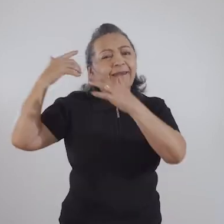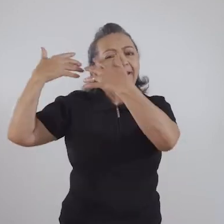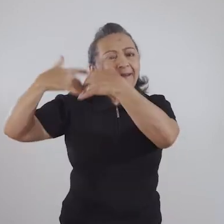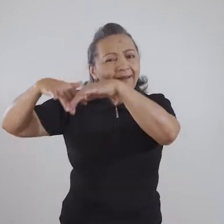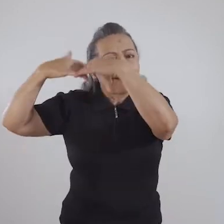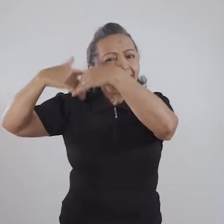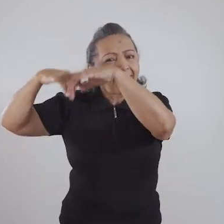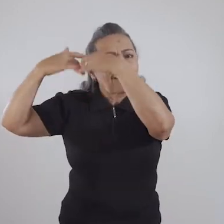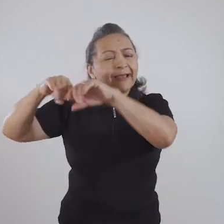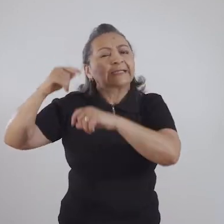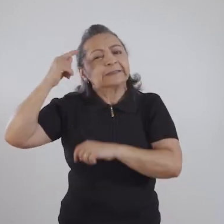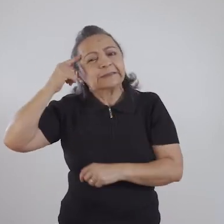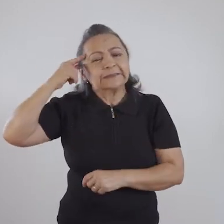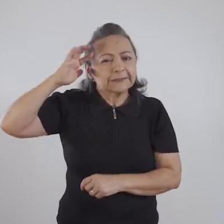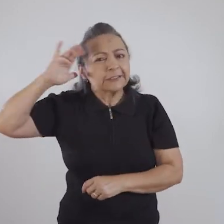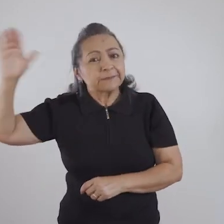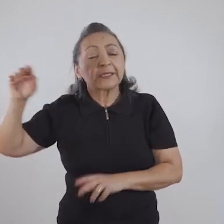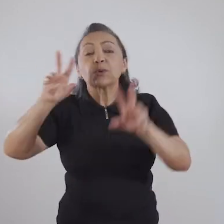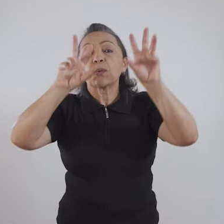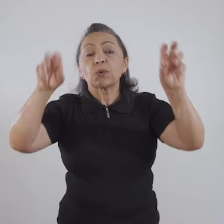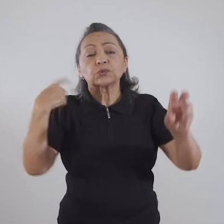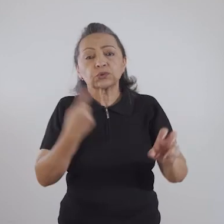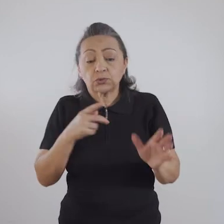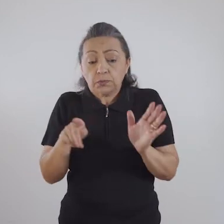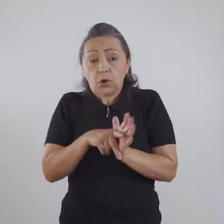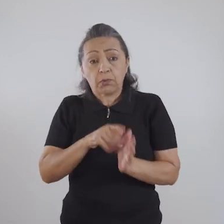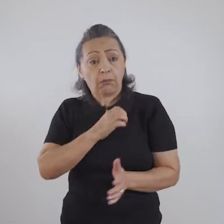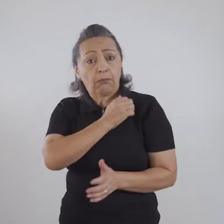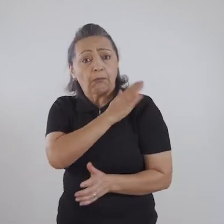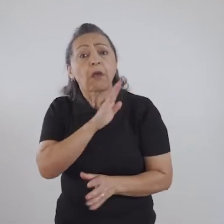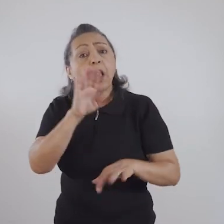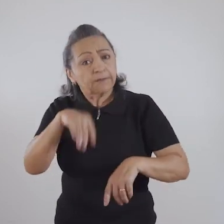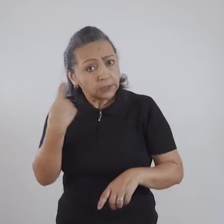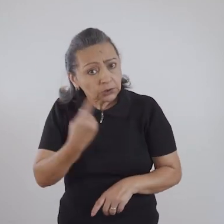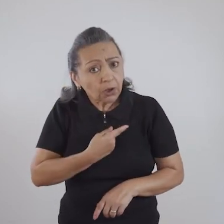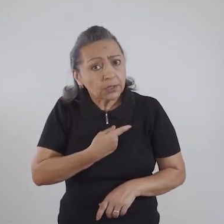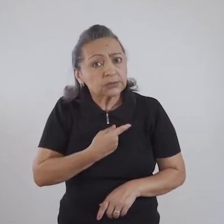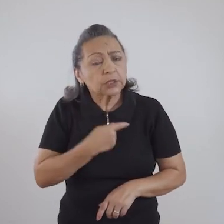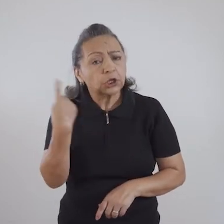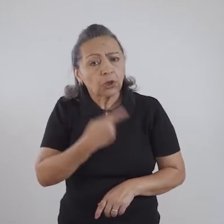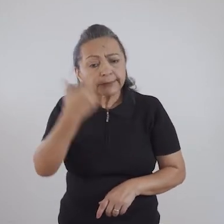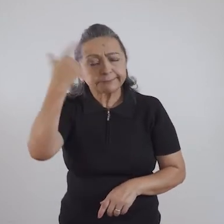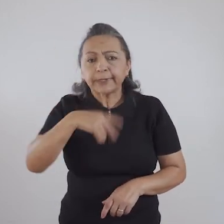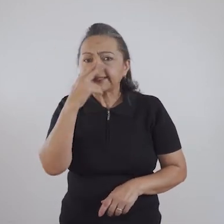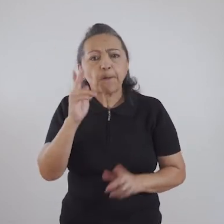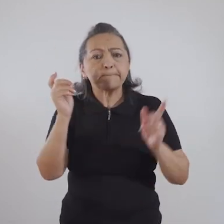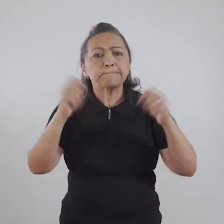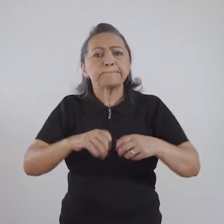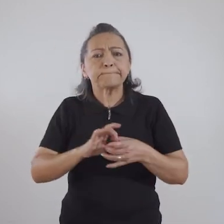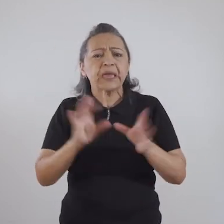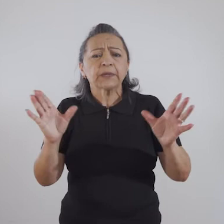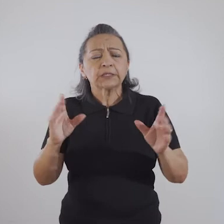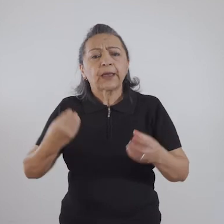muito importante que a gente reflita e pense sobre os nossos próprios preconceitos. Muitas vezes,